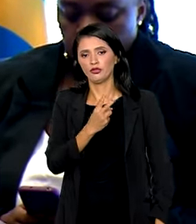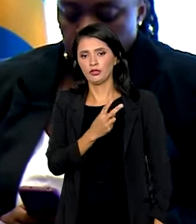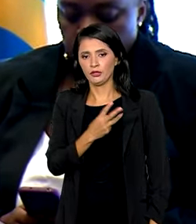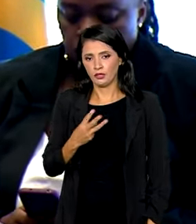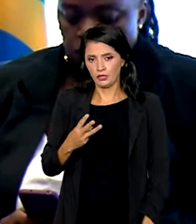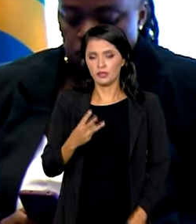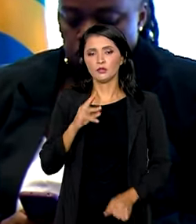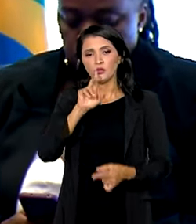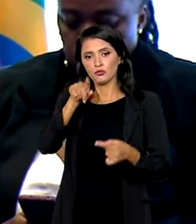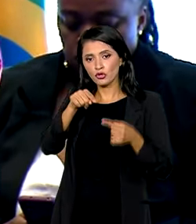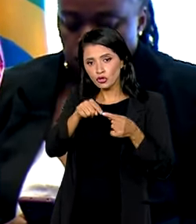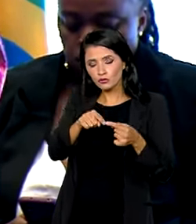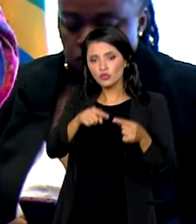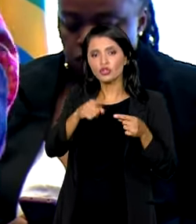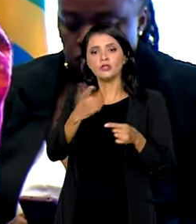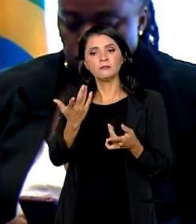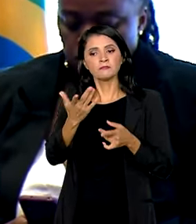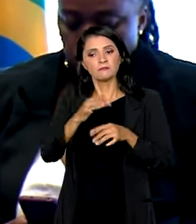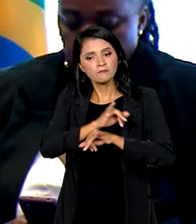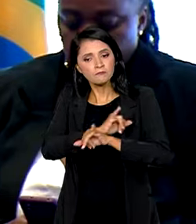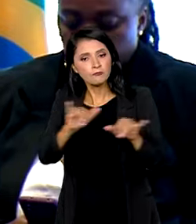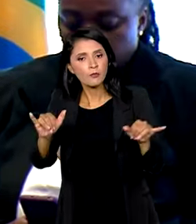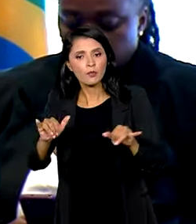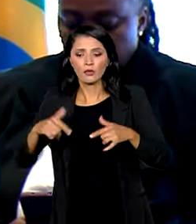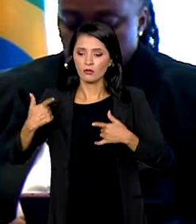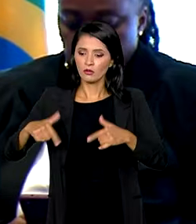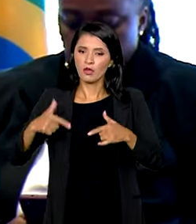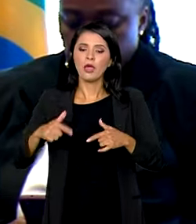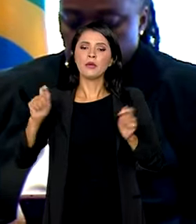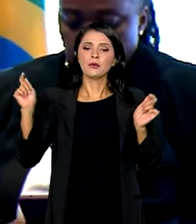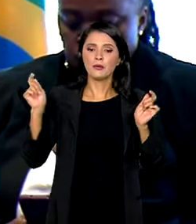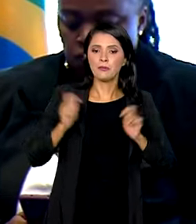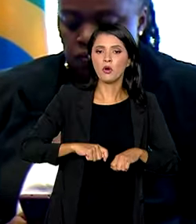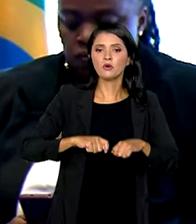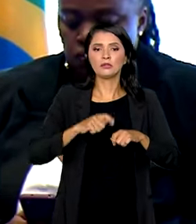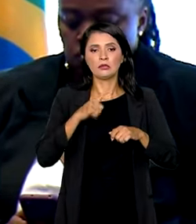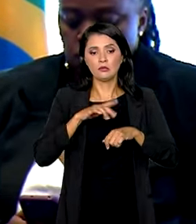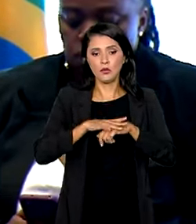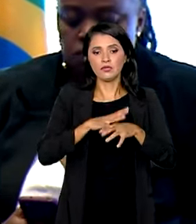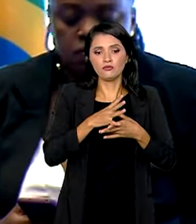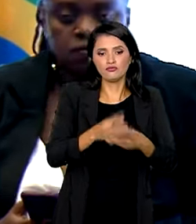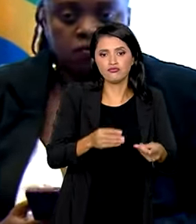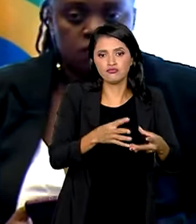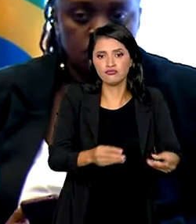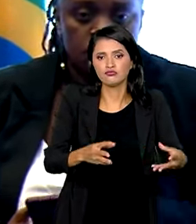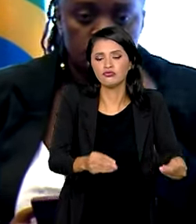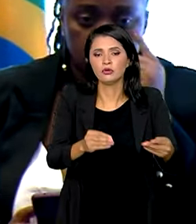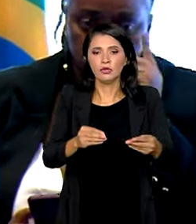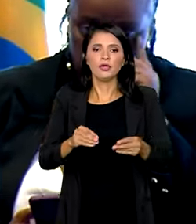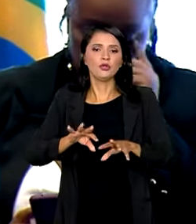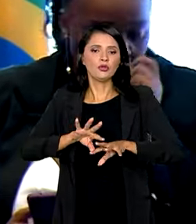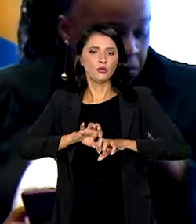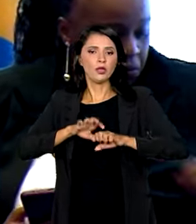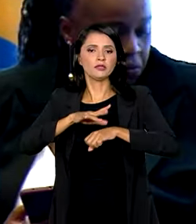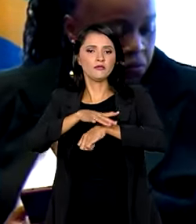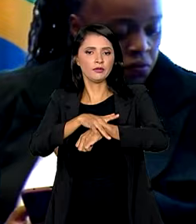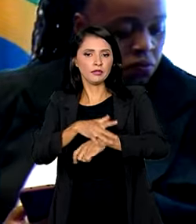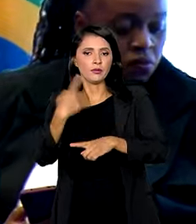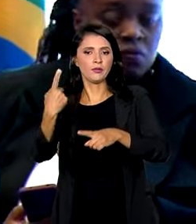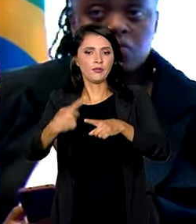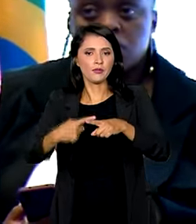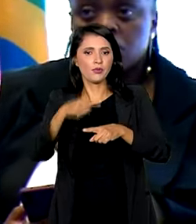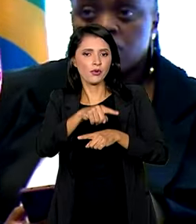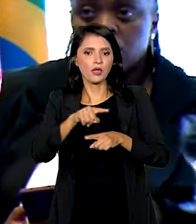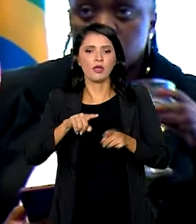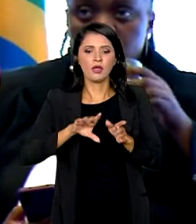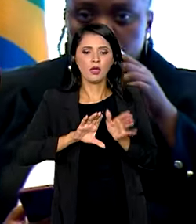Exatamente com esse objetivo de promover ações que possam acelerar a eliminação de infecções e doenças. Porque esse